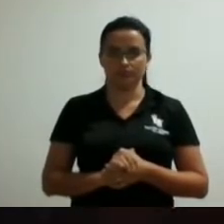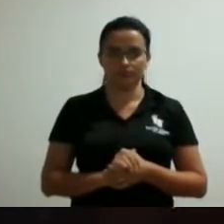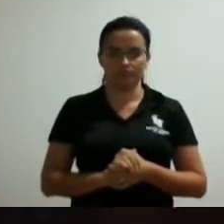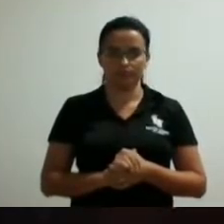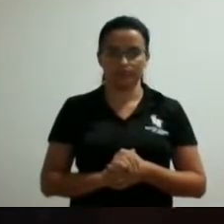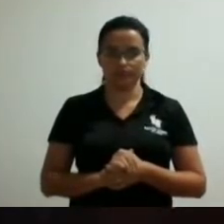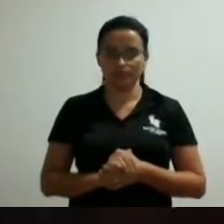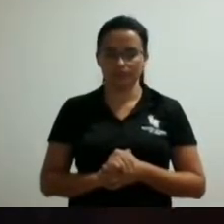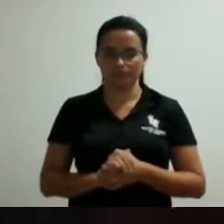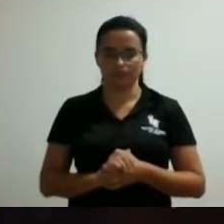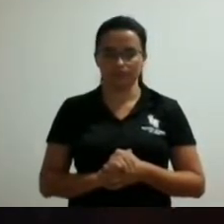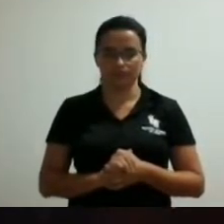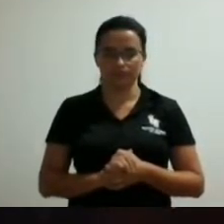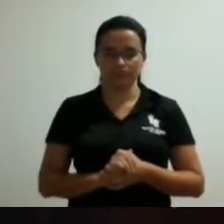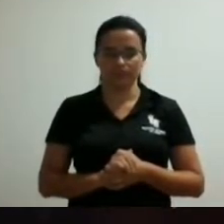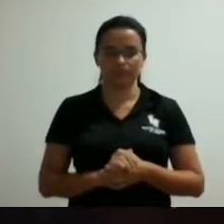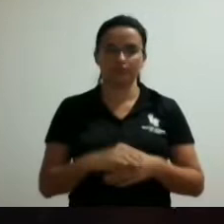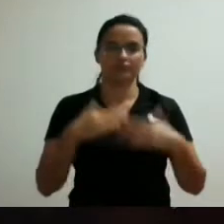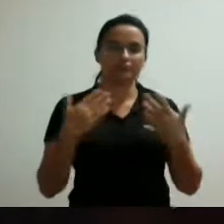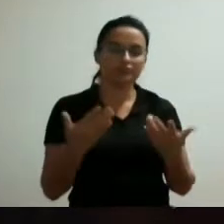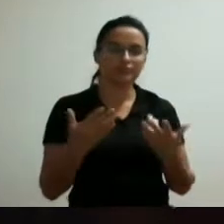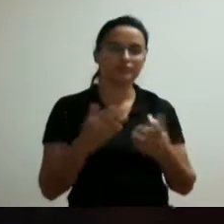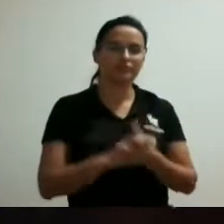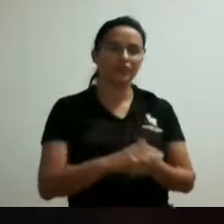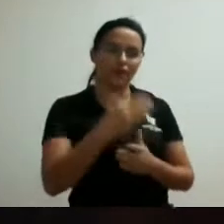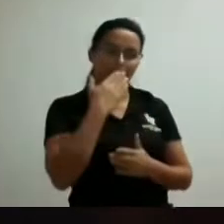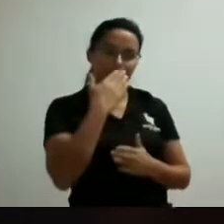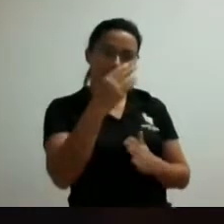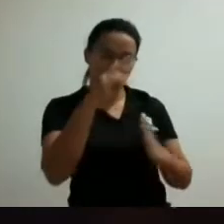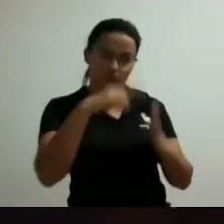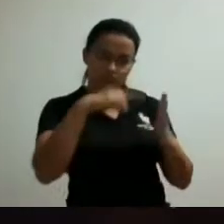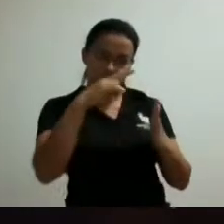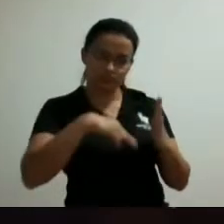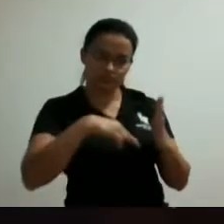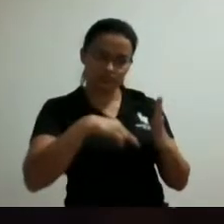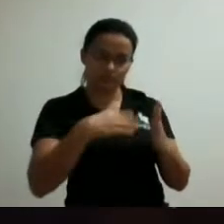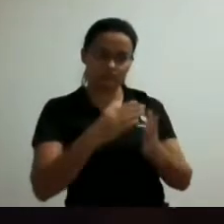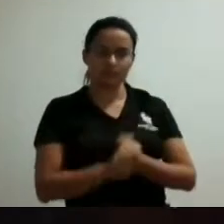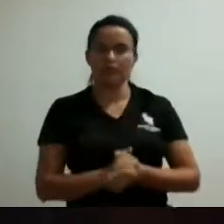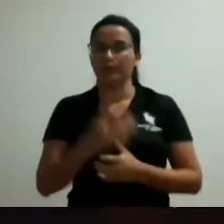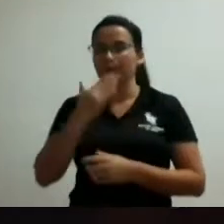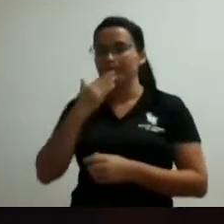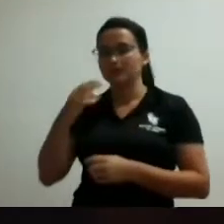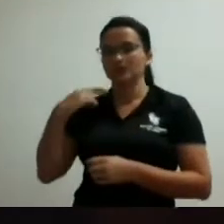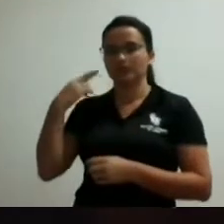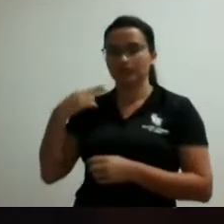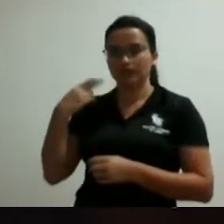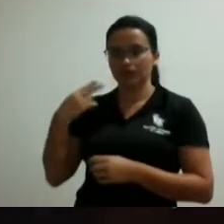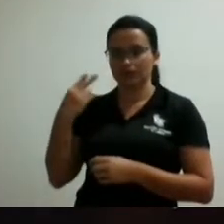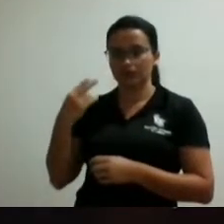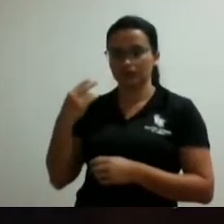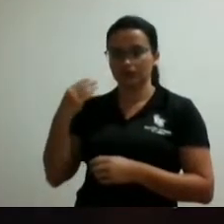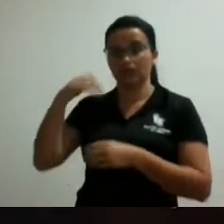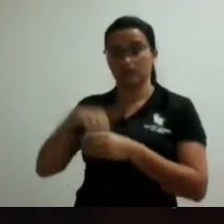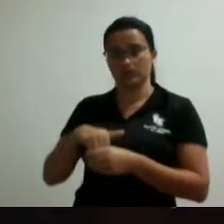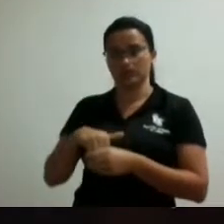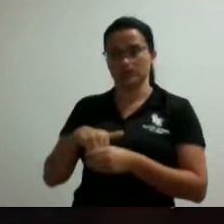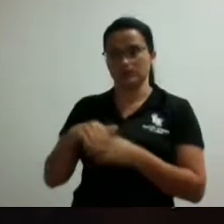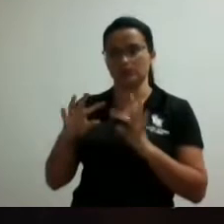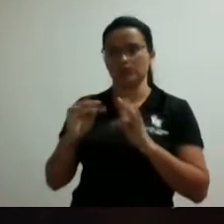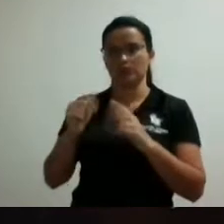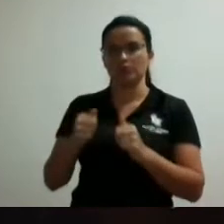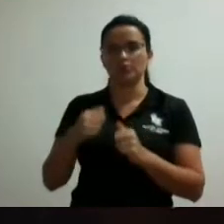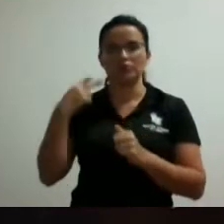senhor presidente peço vista do projeto sem discussão pedido de vista vereador beijane júnior enquanto sem votação senhores e senhoras